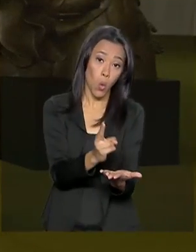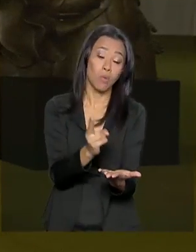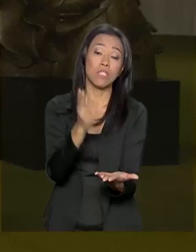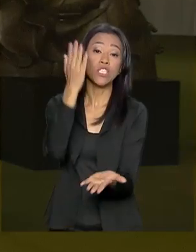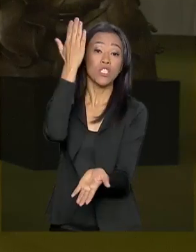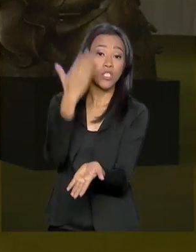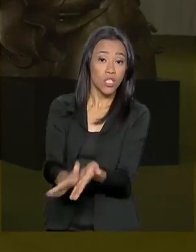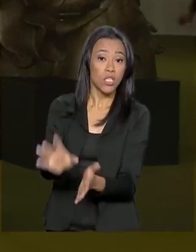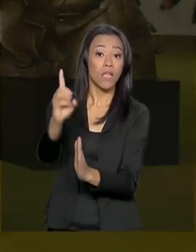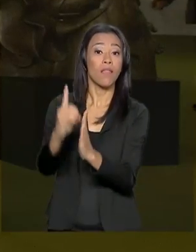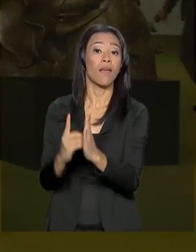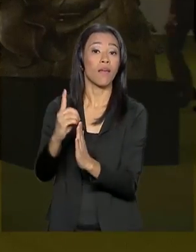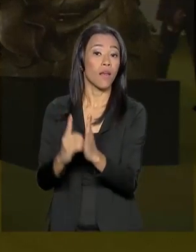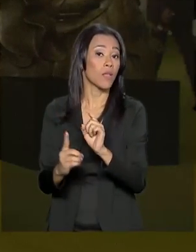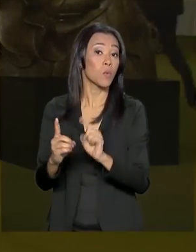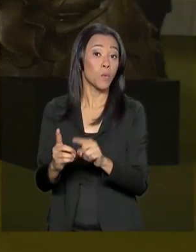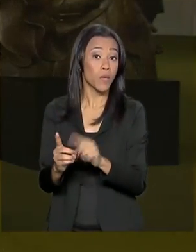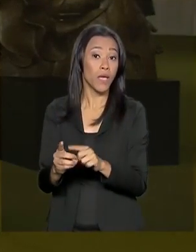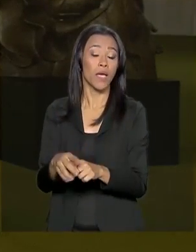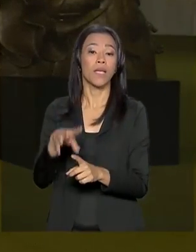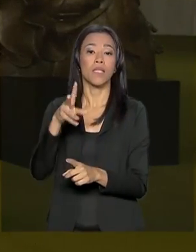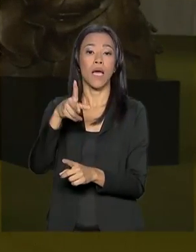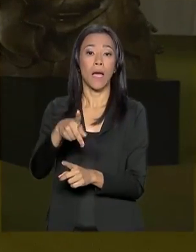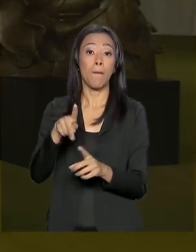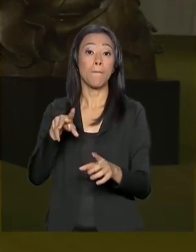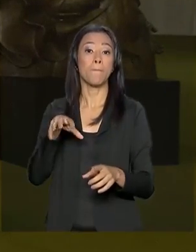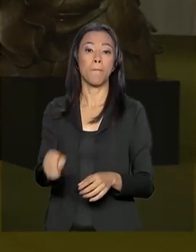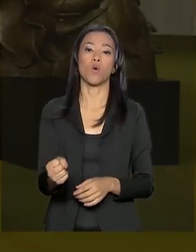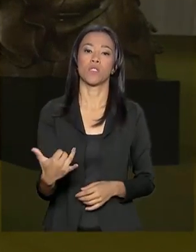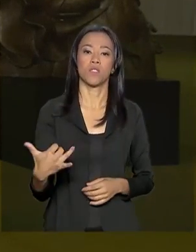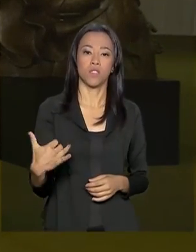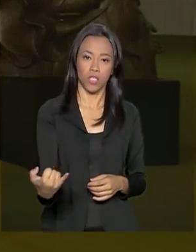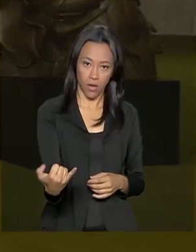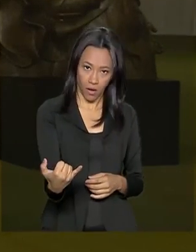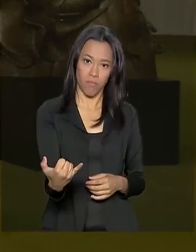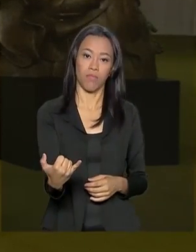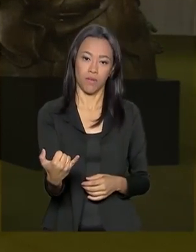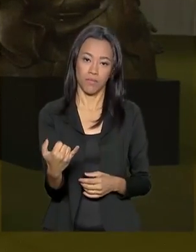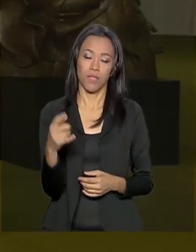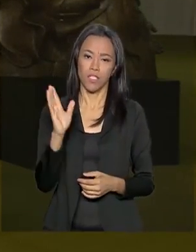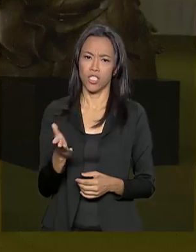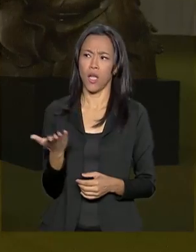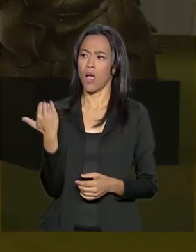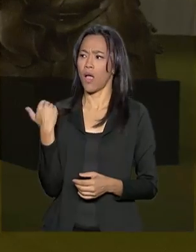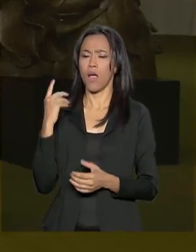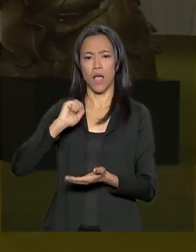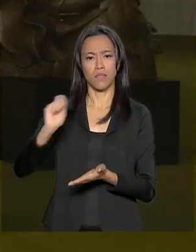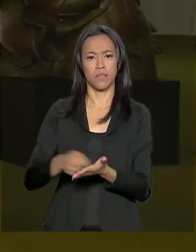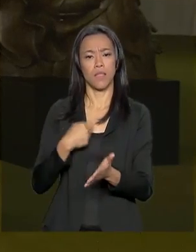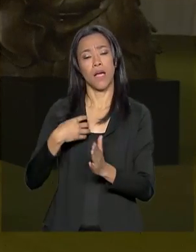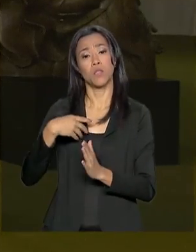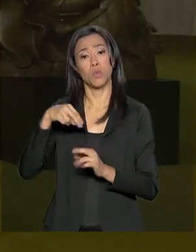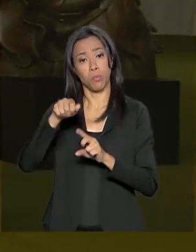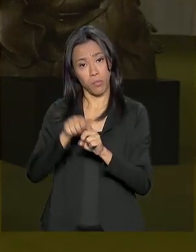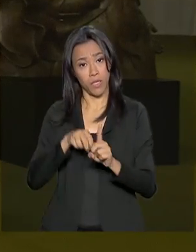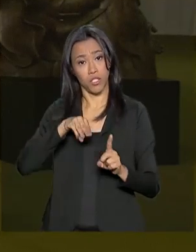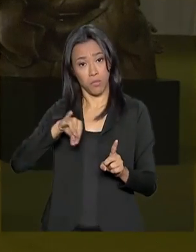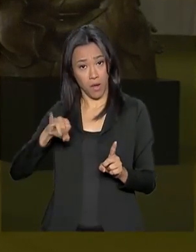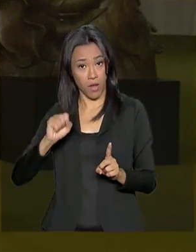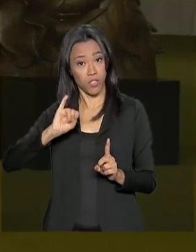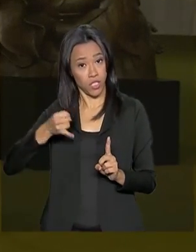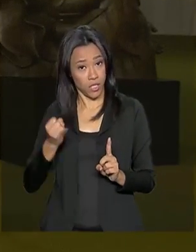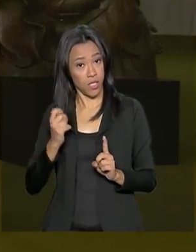decretos que tratam da posse e do porte de armas de fogo, alguns decretos que foram assinados em janeiro e maio pelo presidente Jair